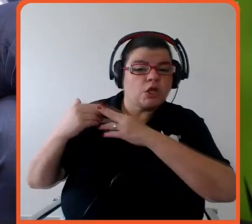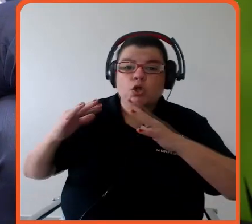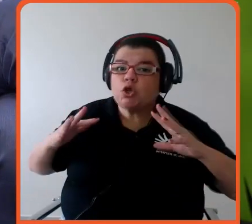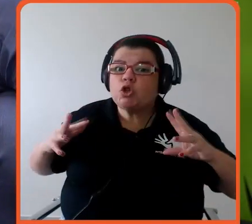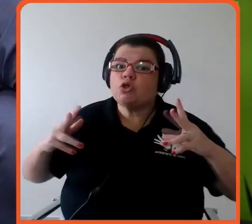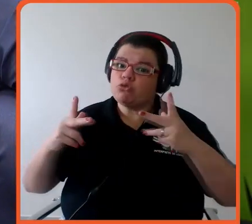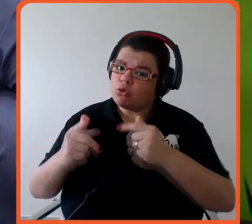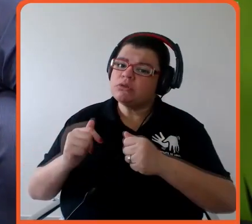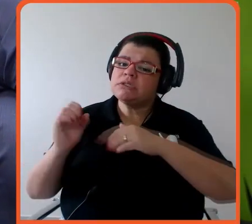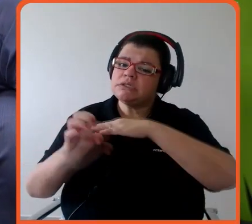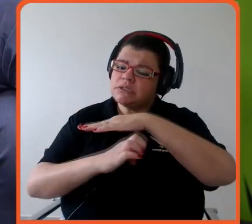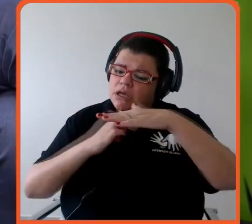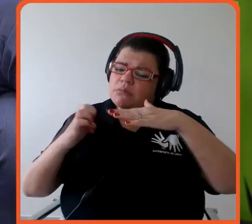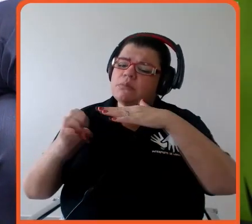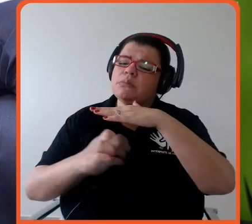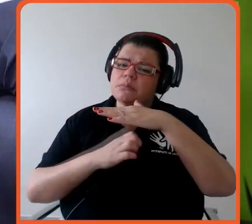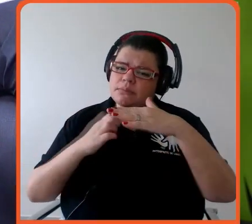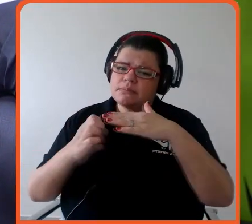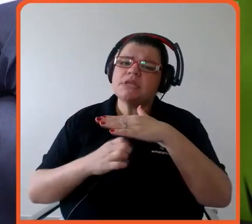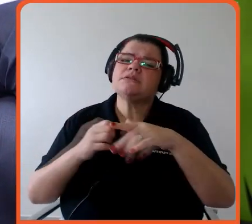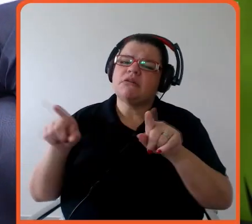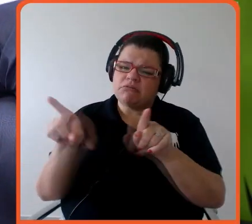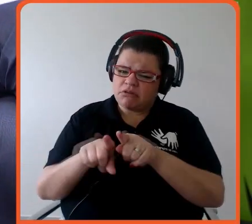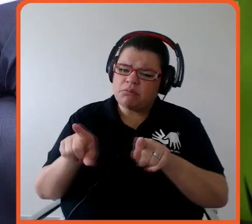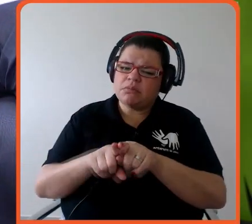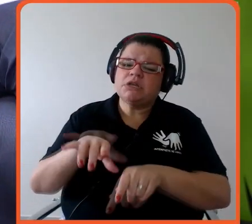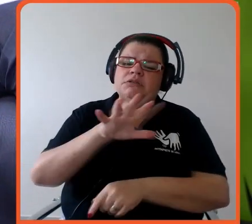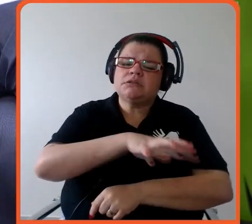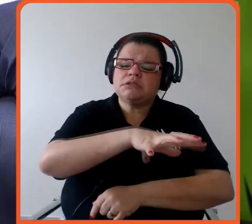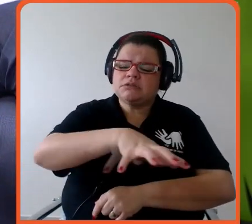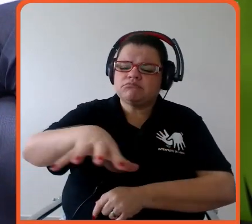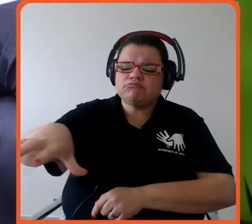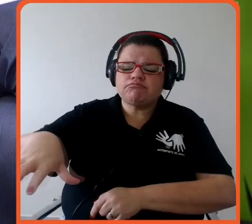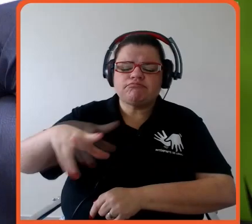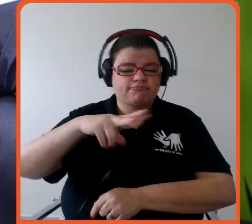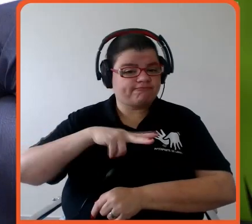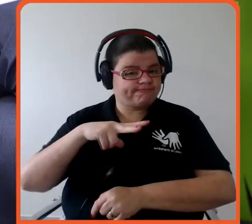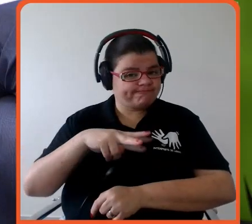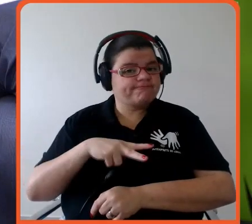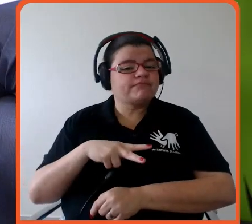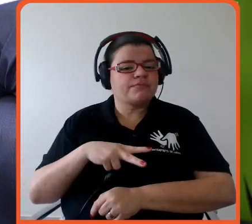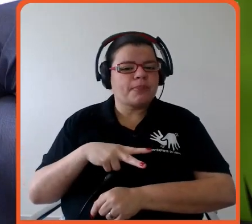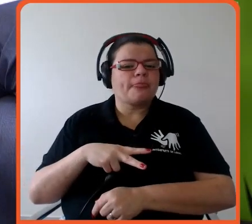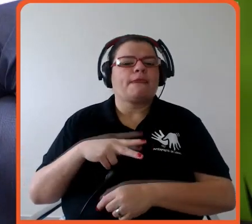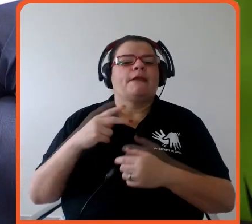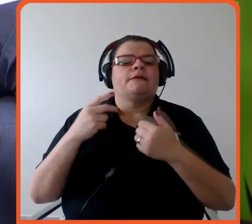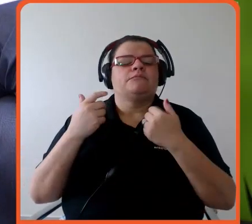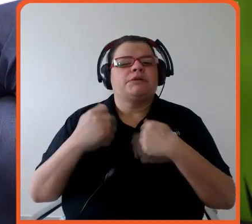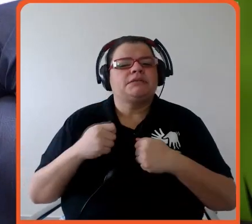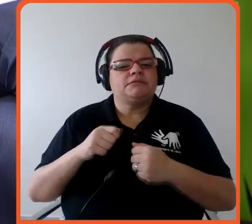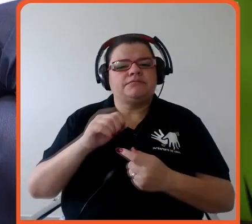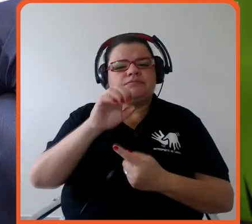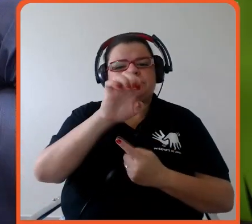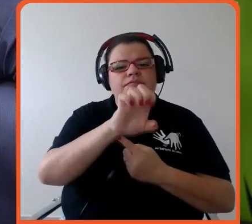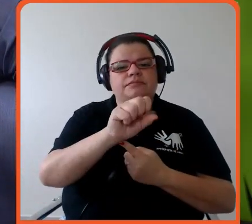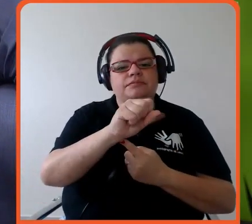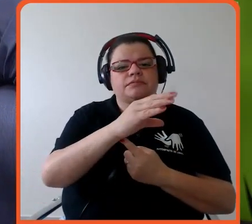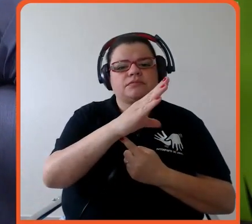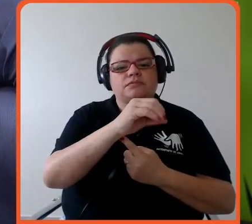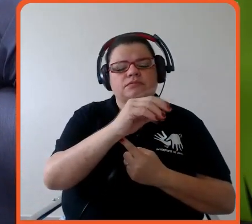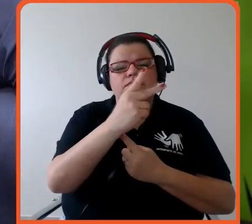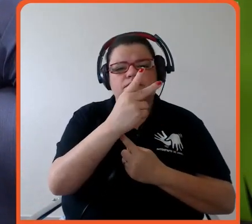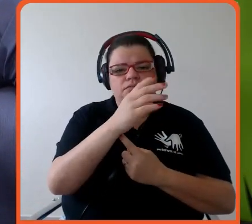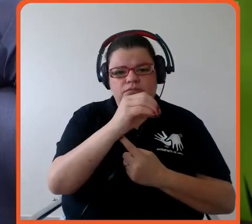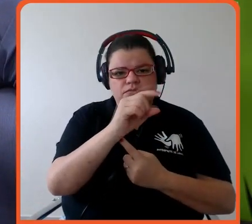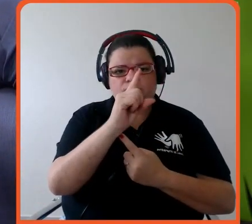trazendo aqui também mais para o setor privado de que escopos 1 e 2 eles são importantíssimos a gente tem que trabalhar